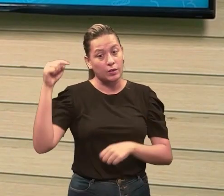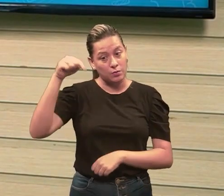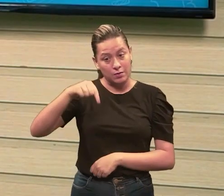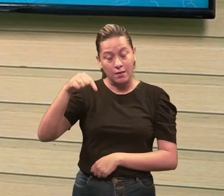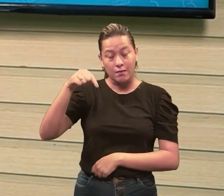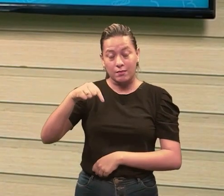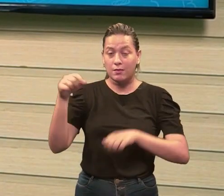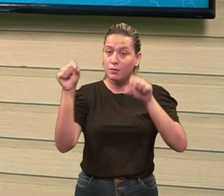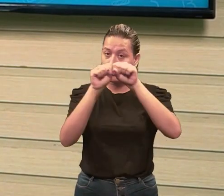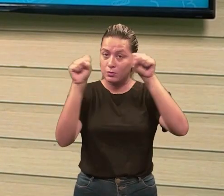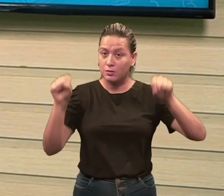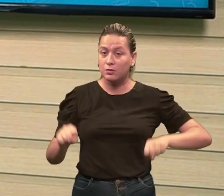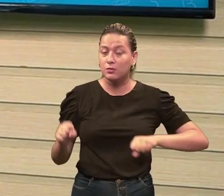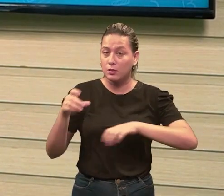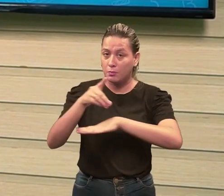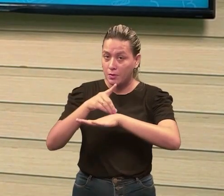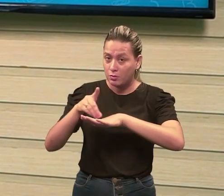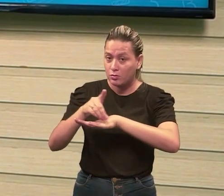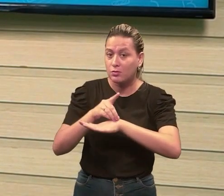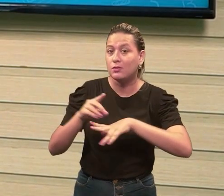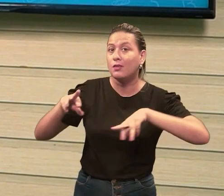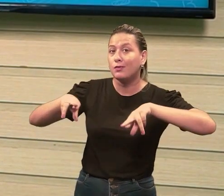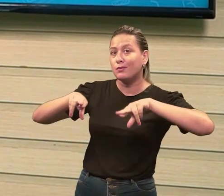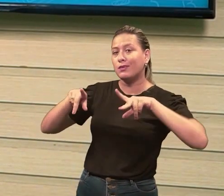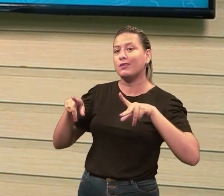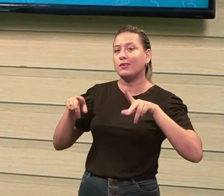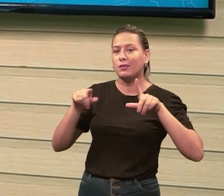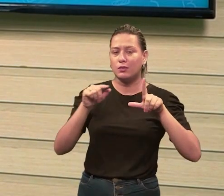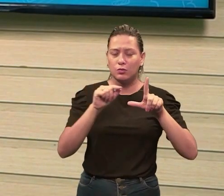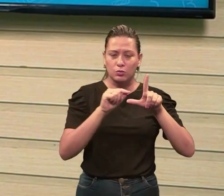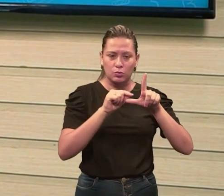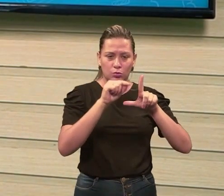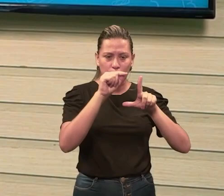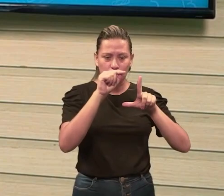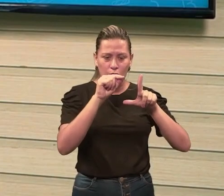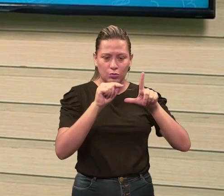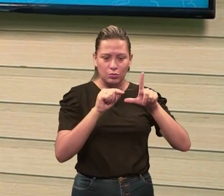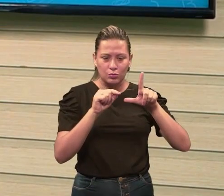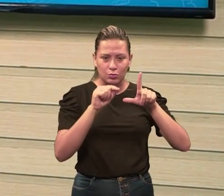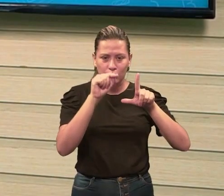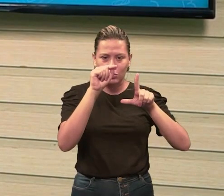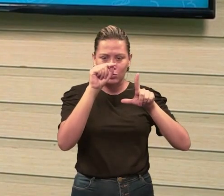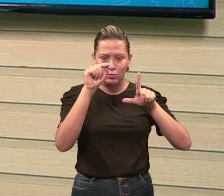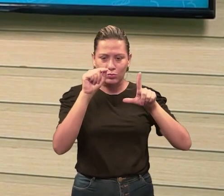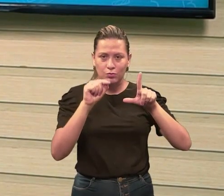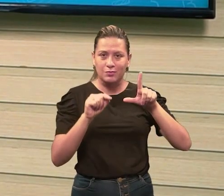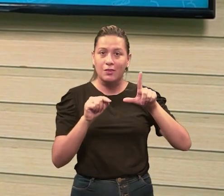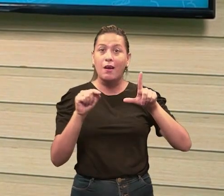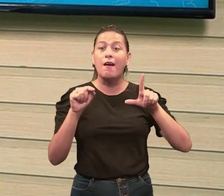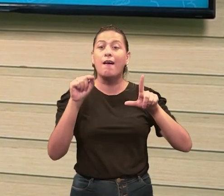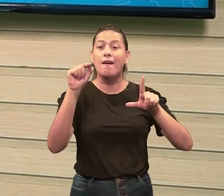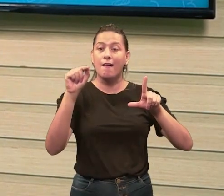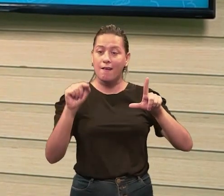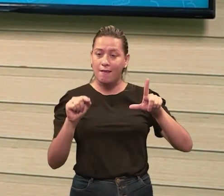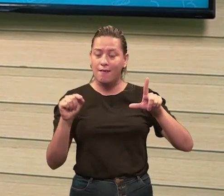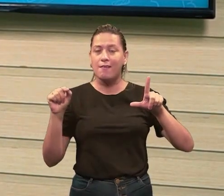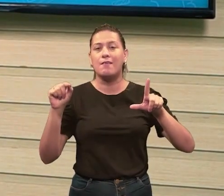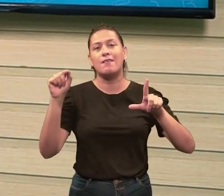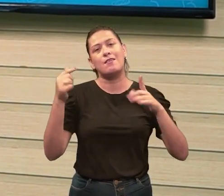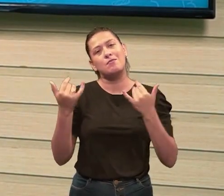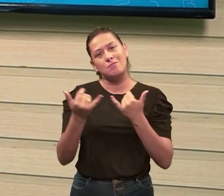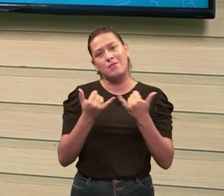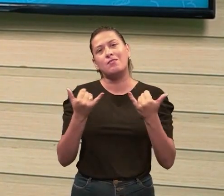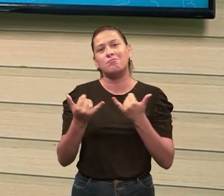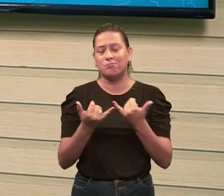Já no sistema digital, não. Ele é mais uniforme, ó. Ele tem uma periodicidade, ele tem um ciclo, mas de forma mais